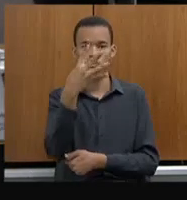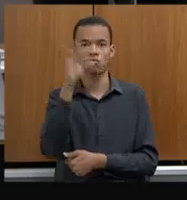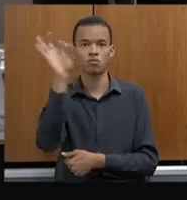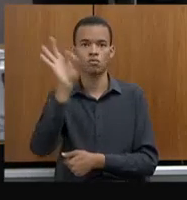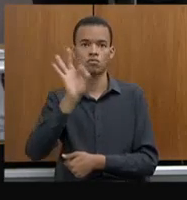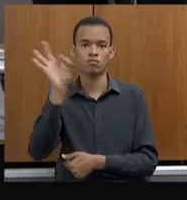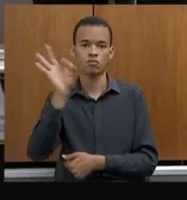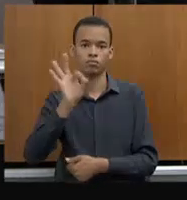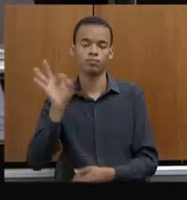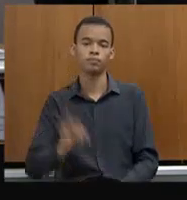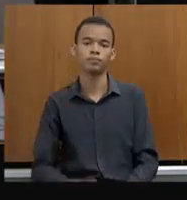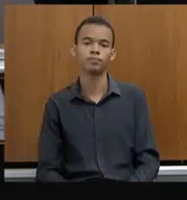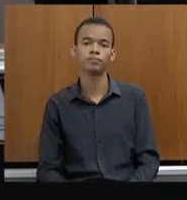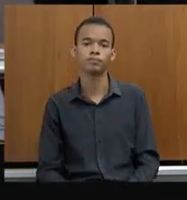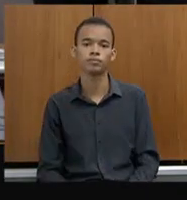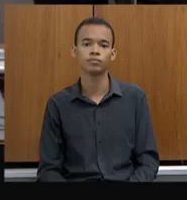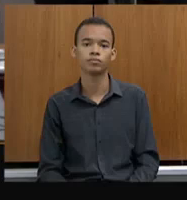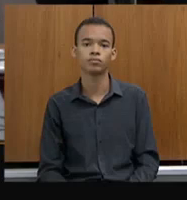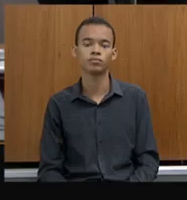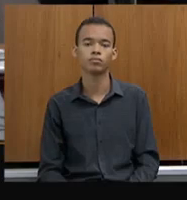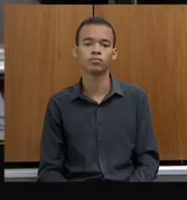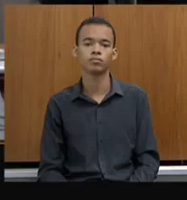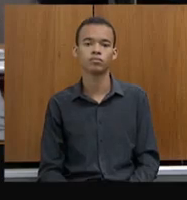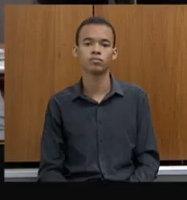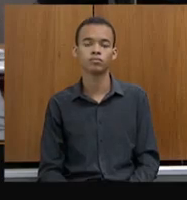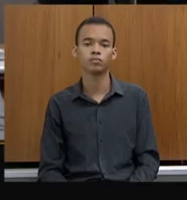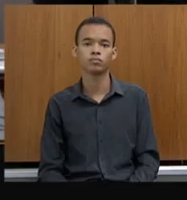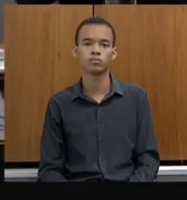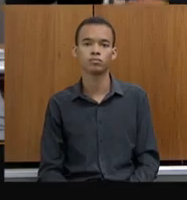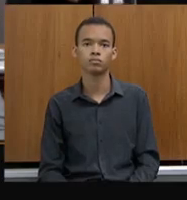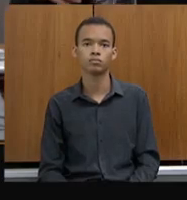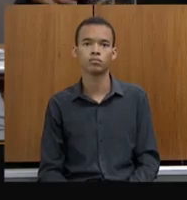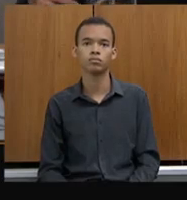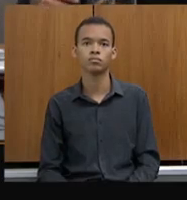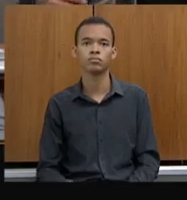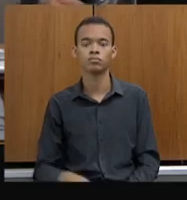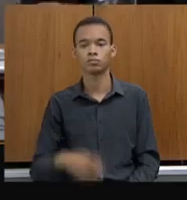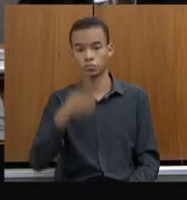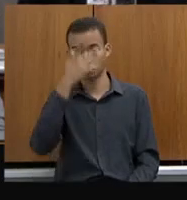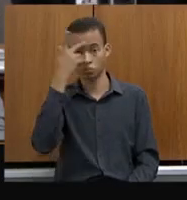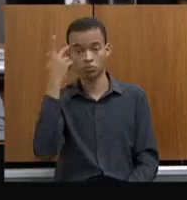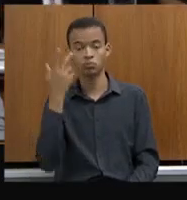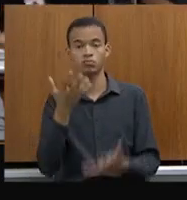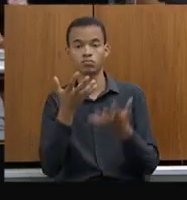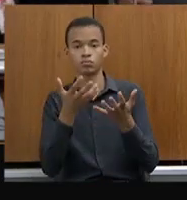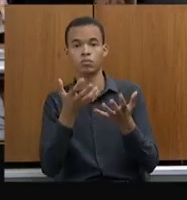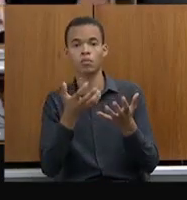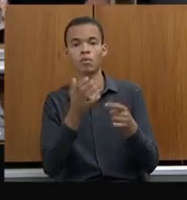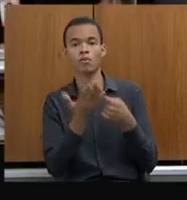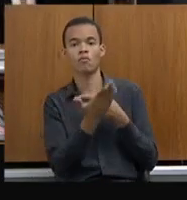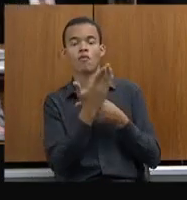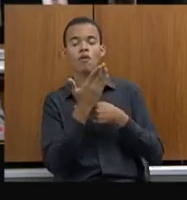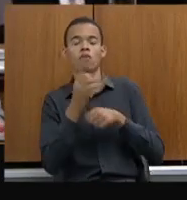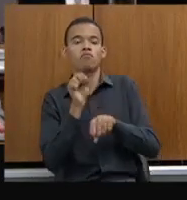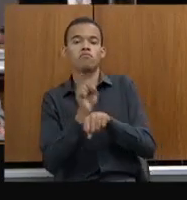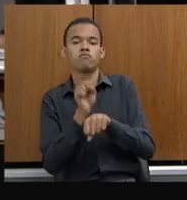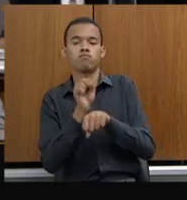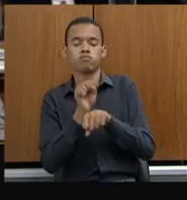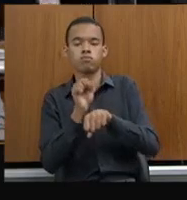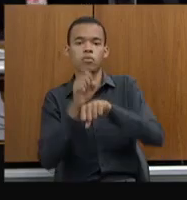na sequência, nós temos a questão do tempo, o tempo de espera para atendimento, que é um tema que tem sido